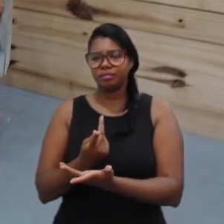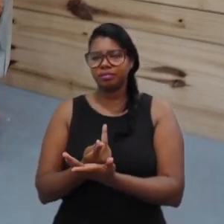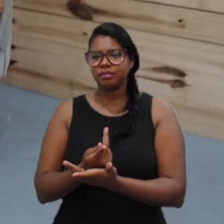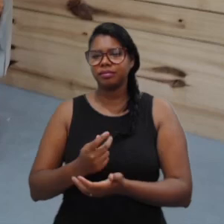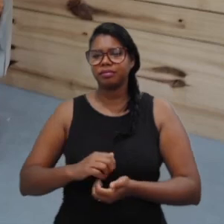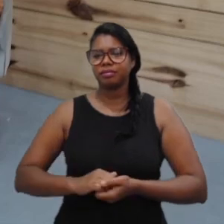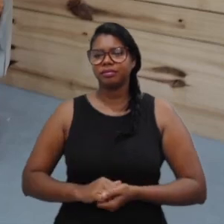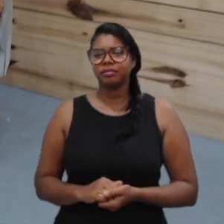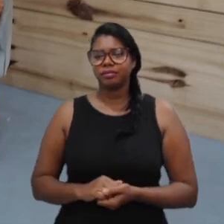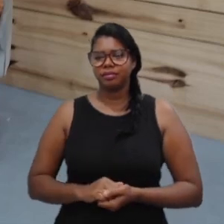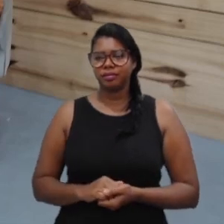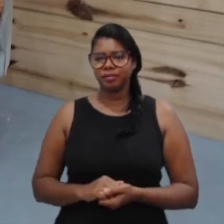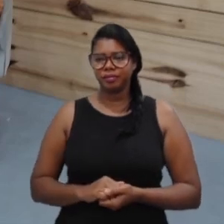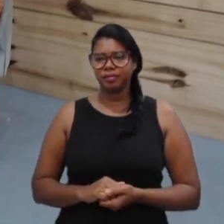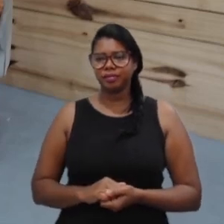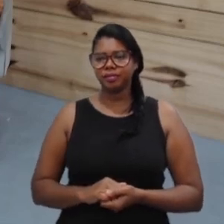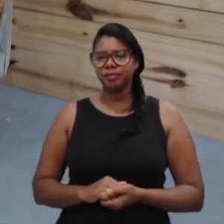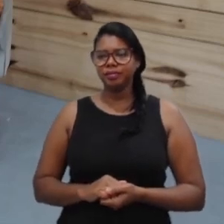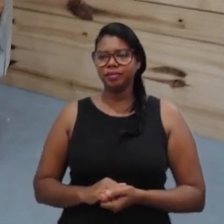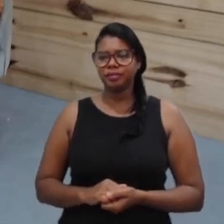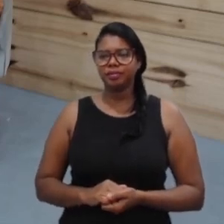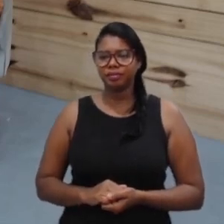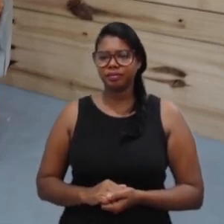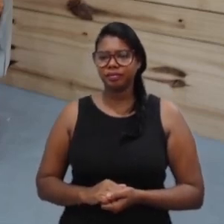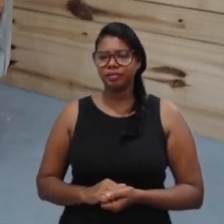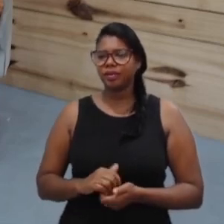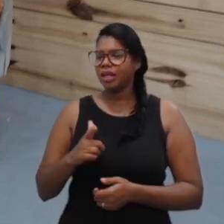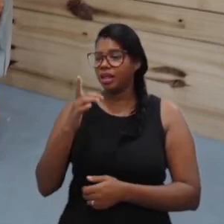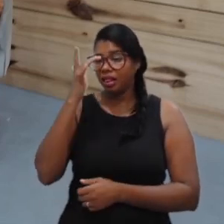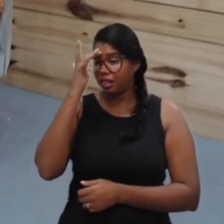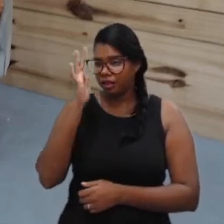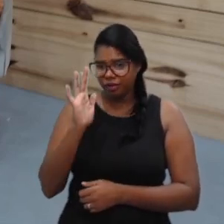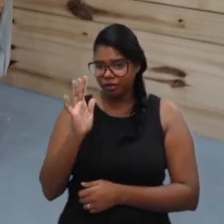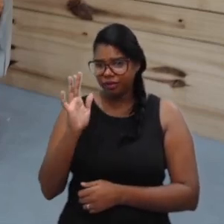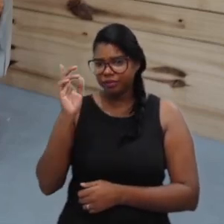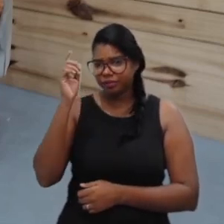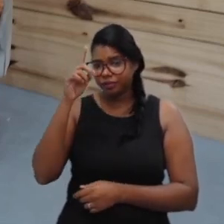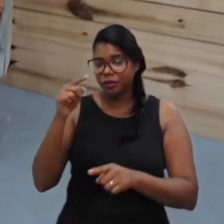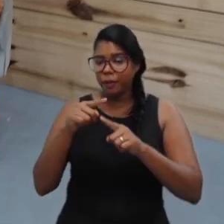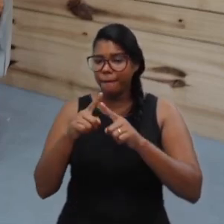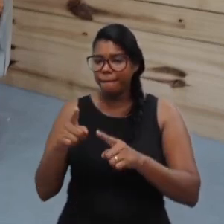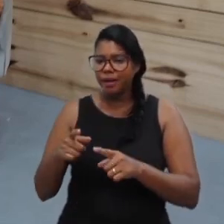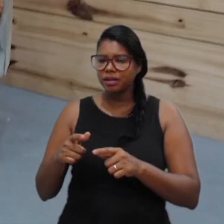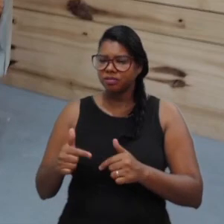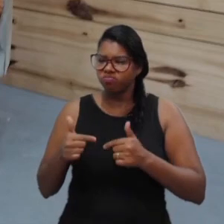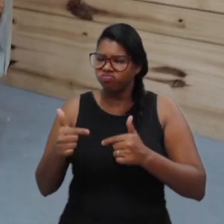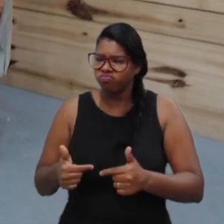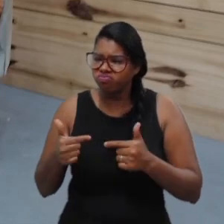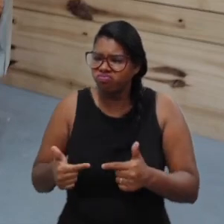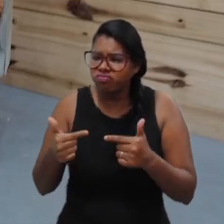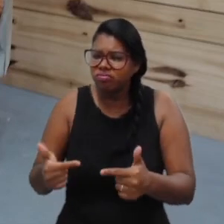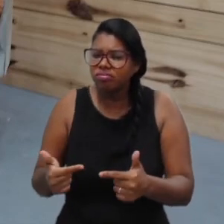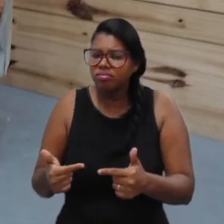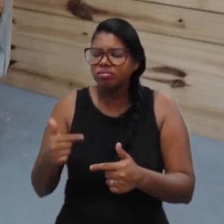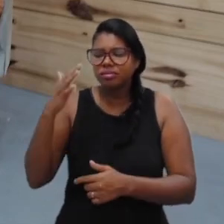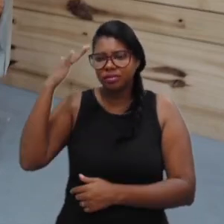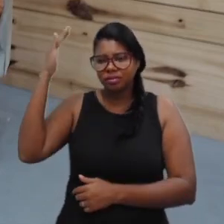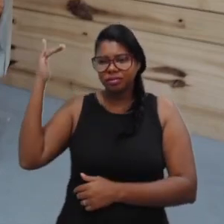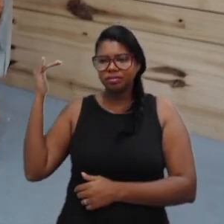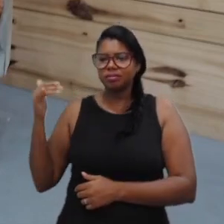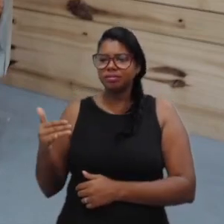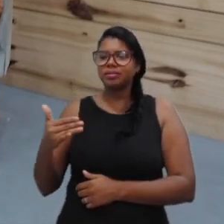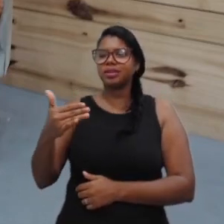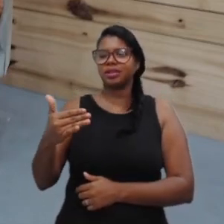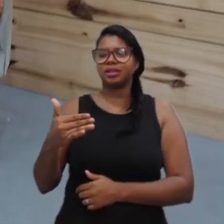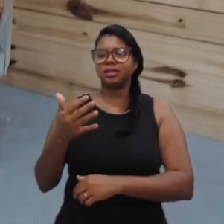busque, muitas vezes não é fácil, mas persista, o sucesso está aí, o profissional,